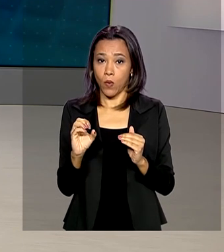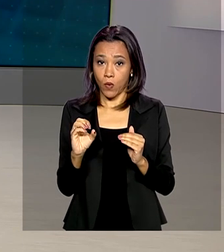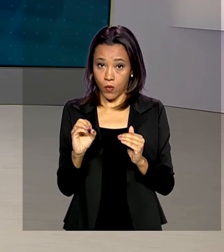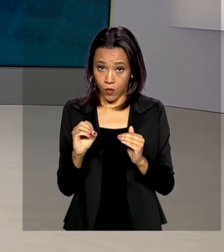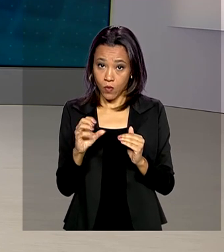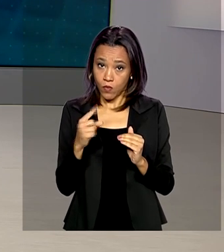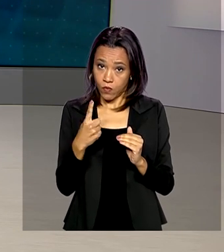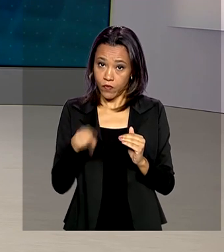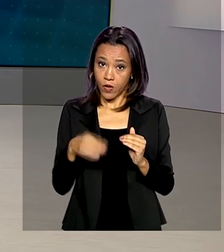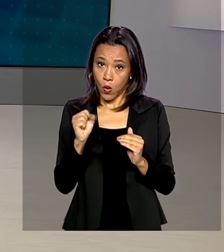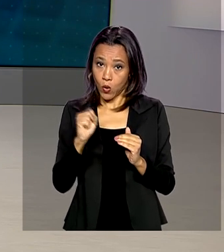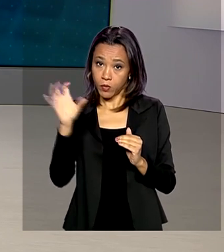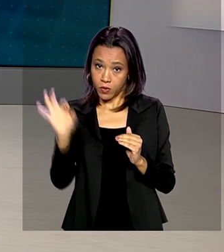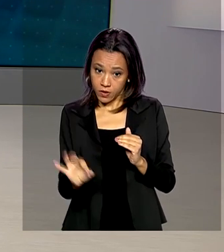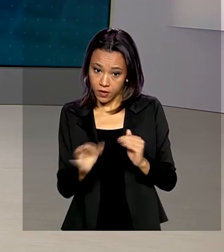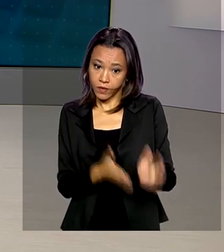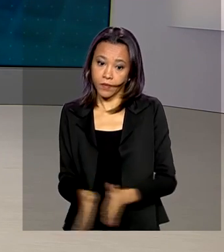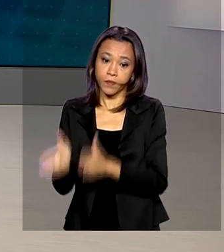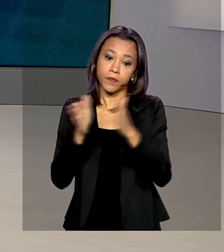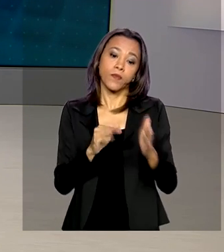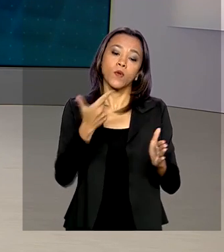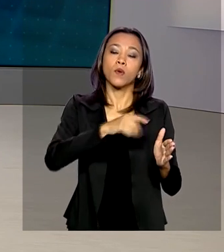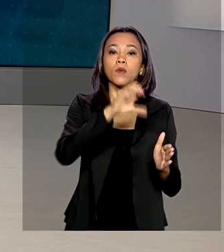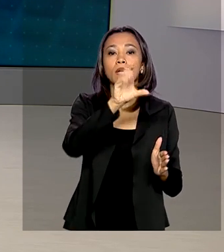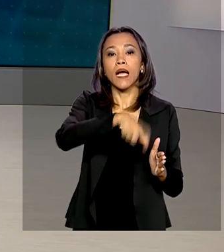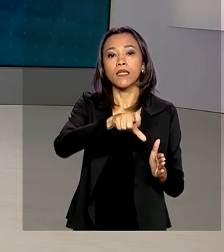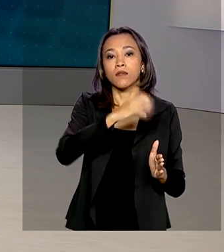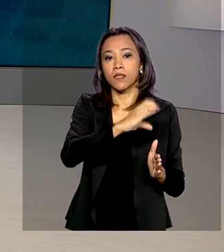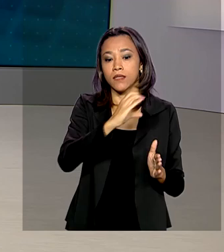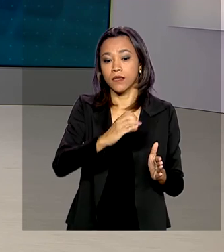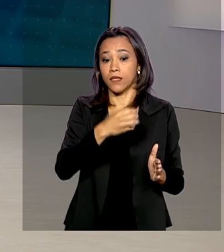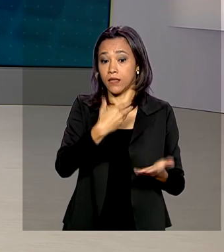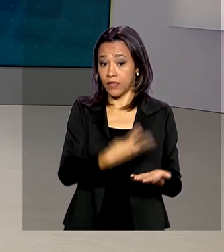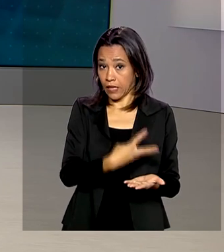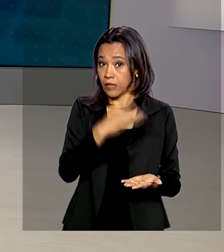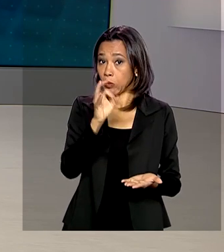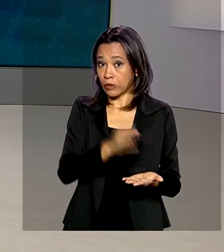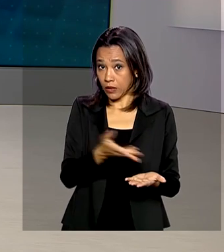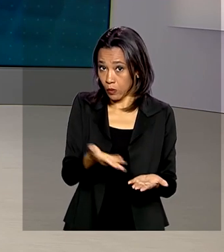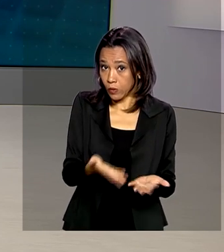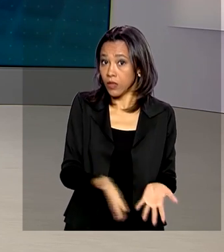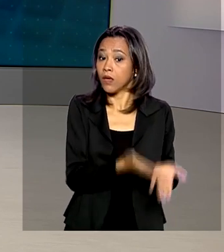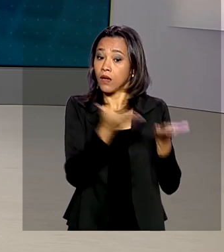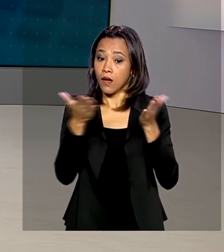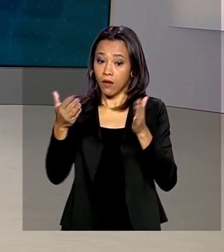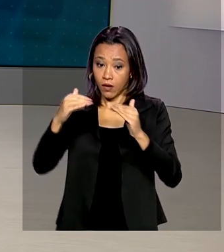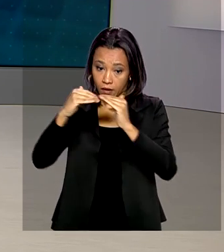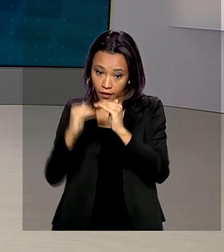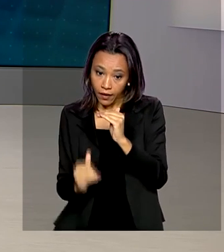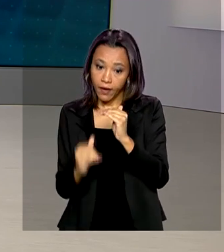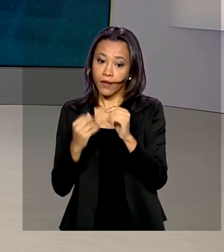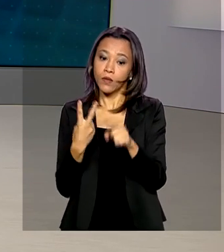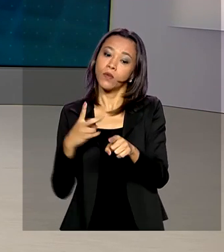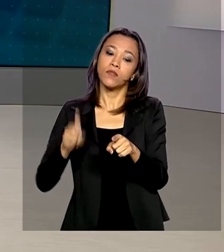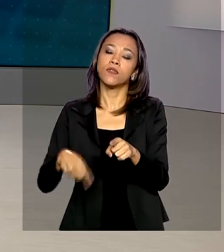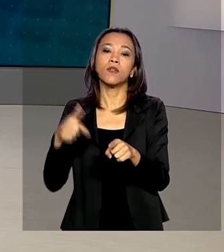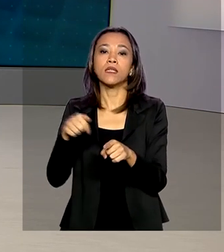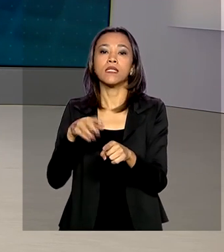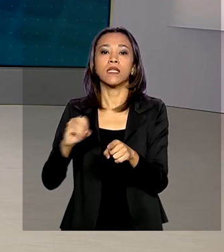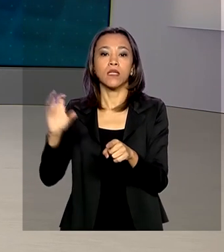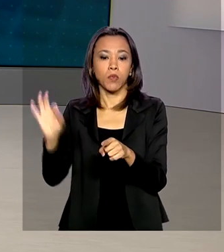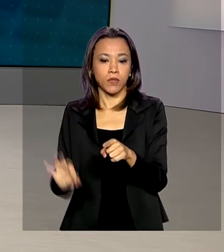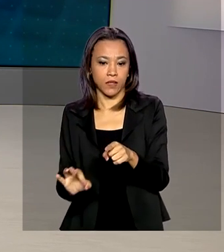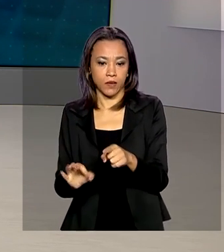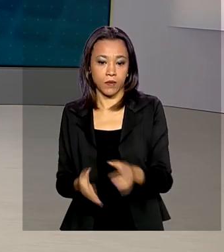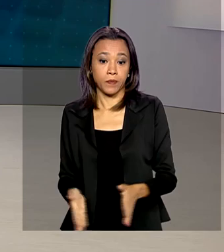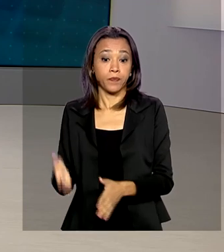ao mês. Já a taxa mensal para o cartão de crédito cai dos atuais 3% para 2,70%. Outra medida